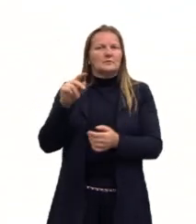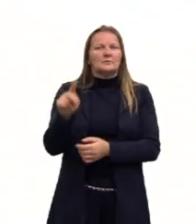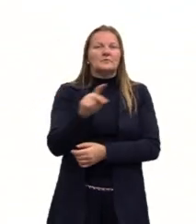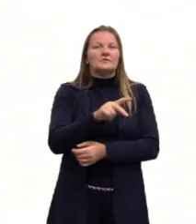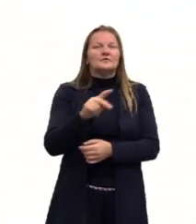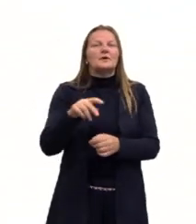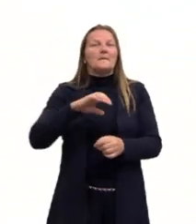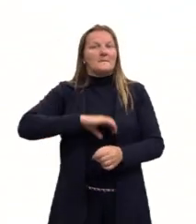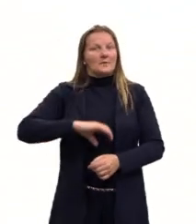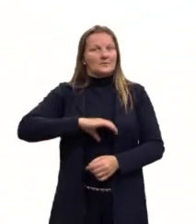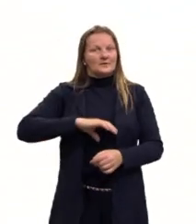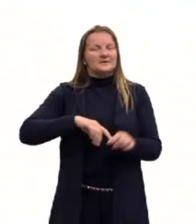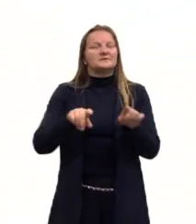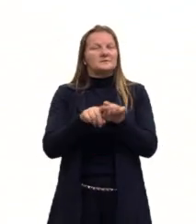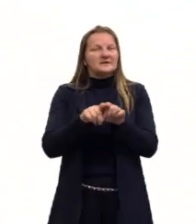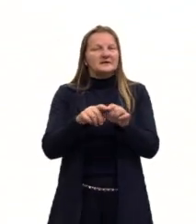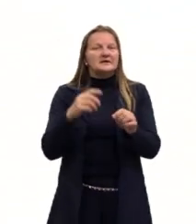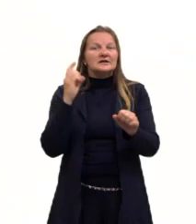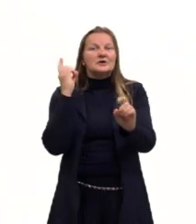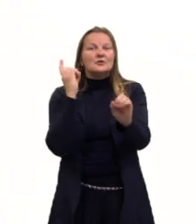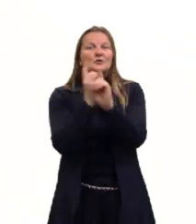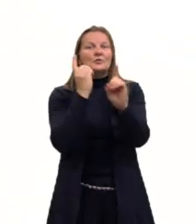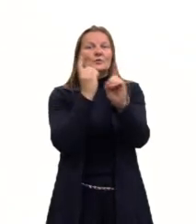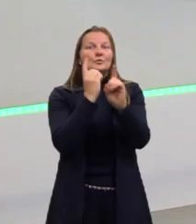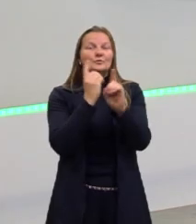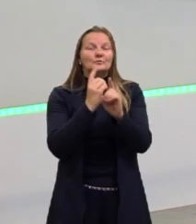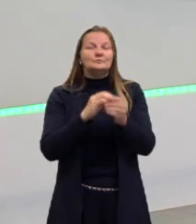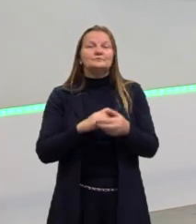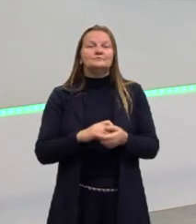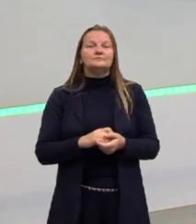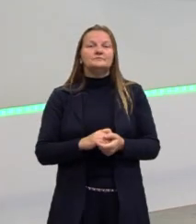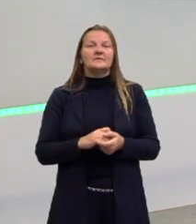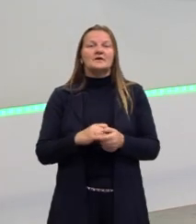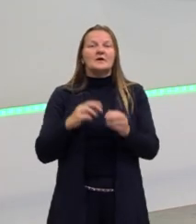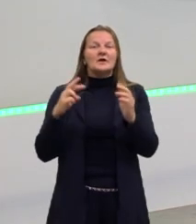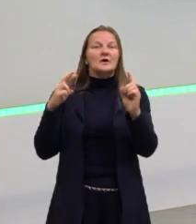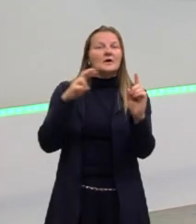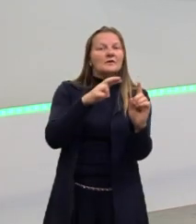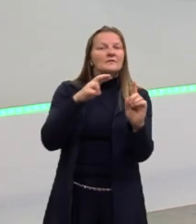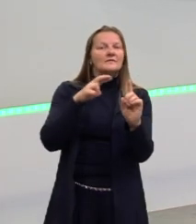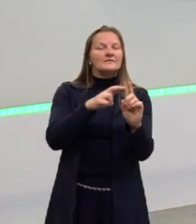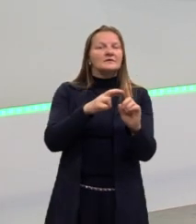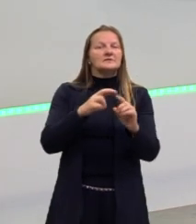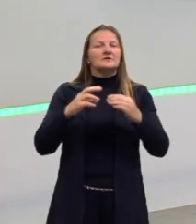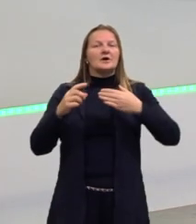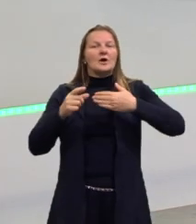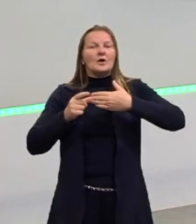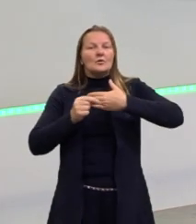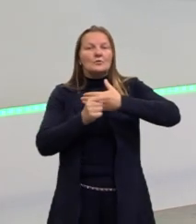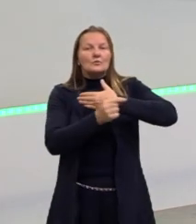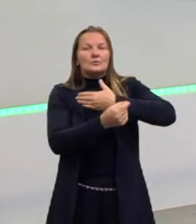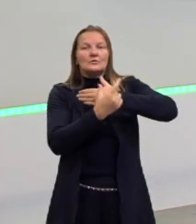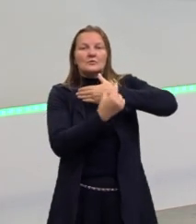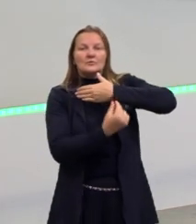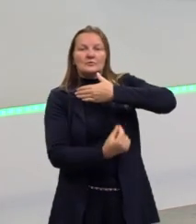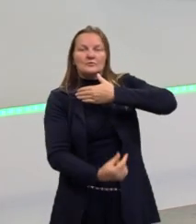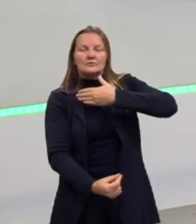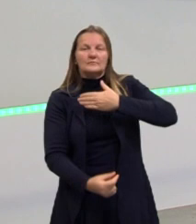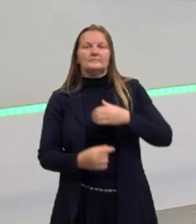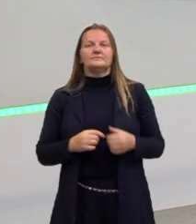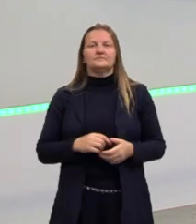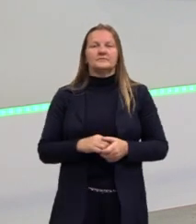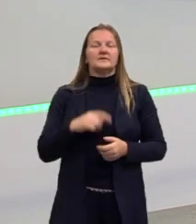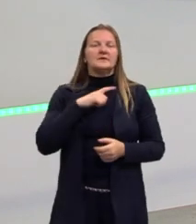de língua portuguesa, vocês vão encontrar as referências à coesão e coerência. E isso